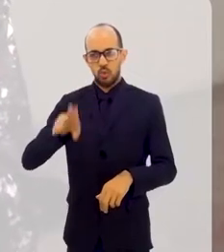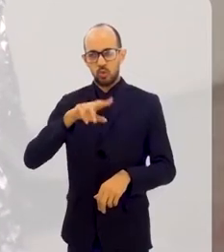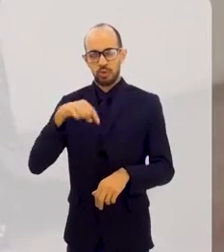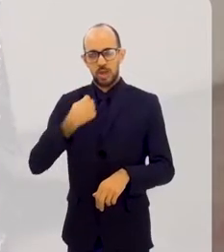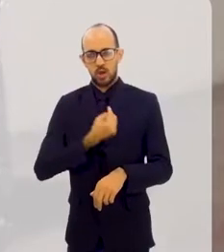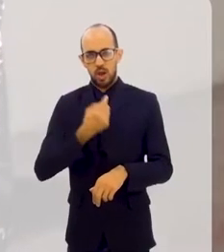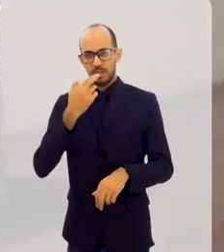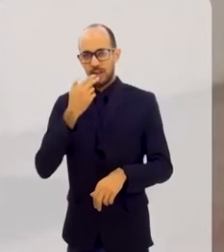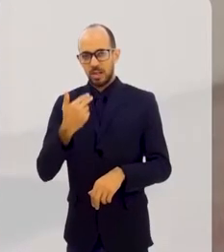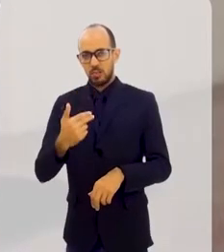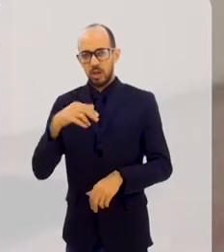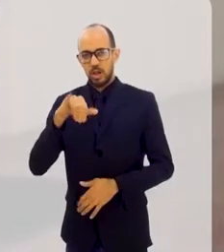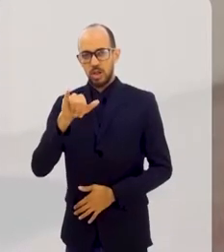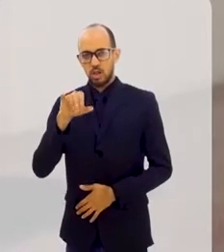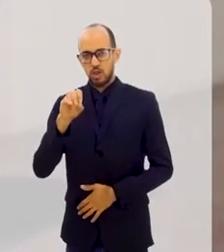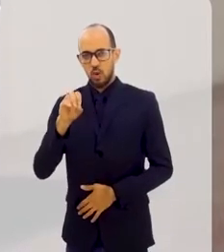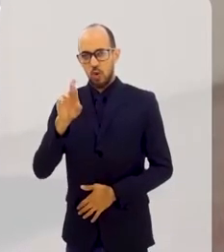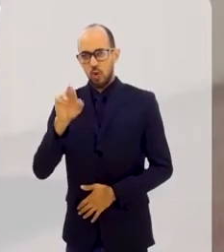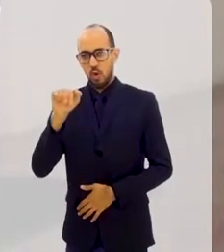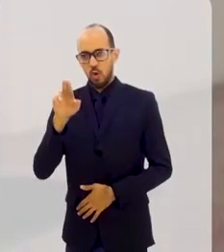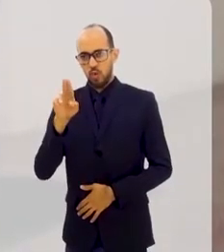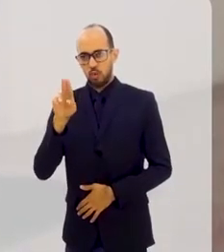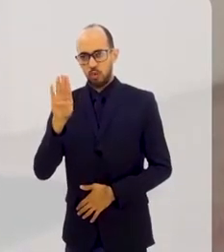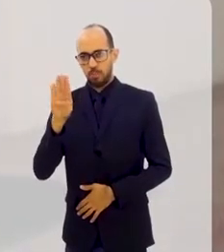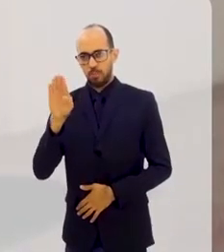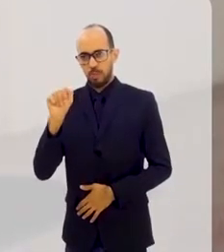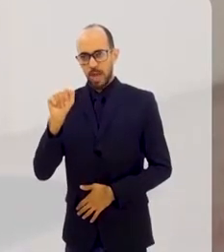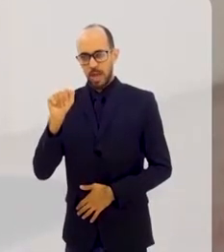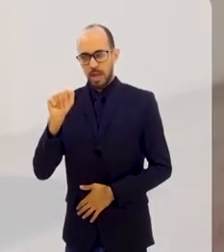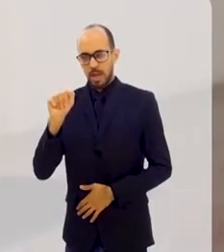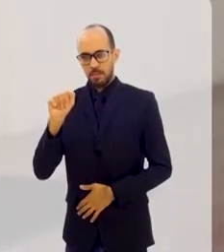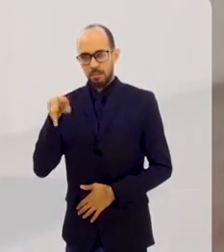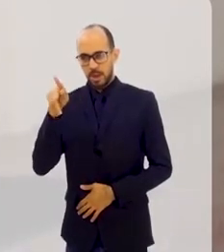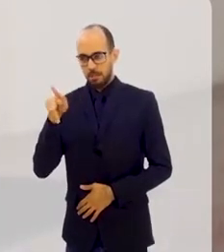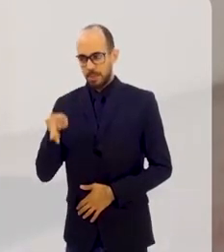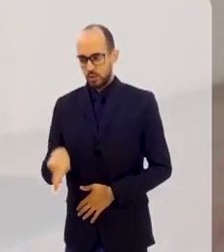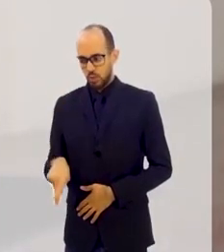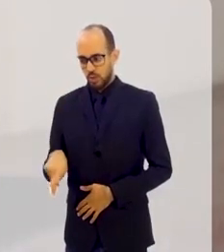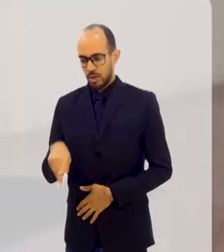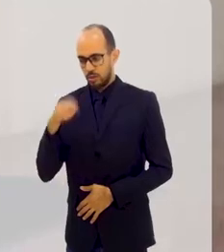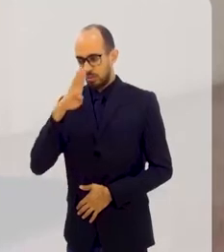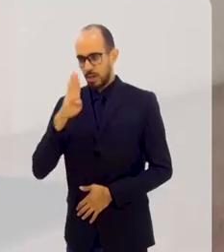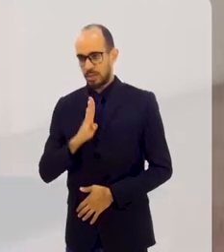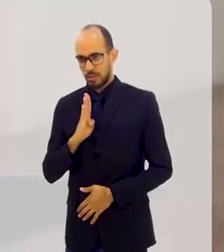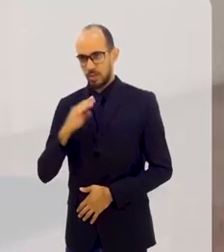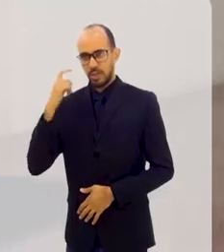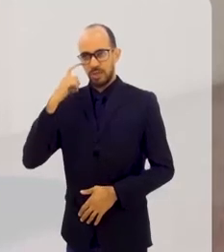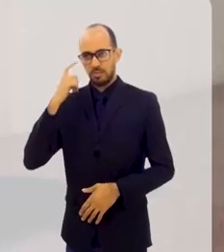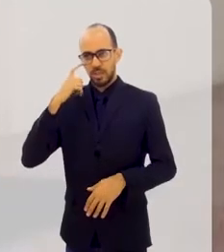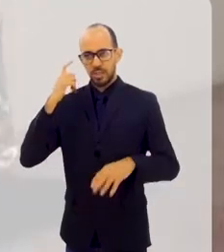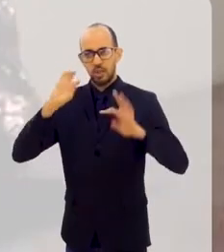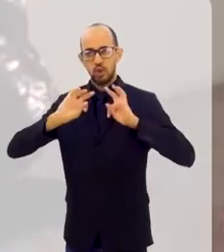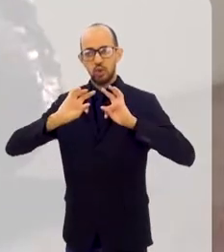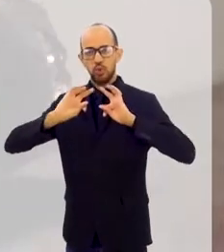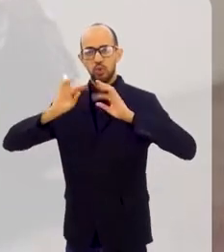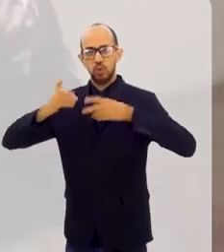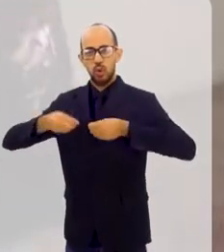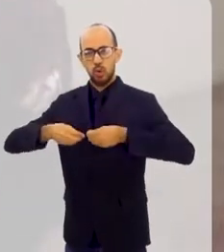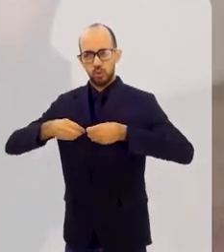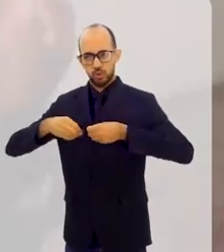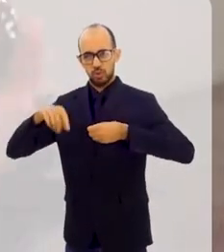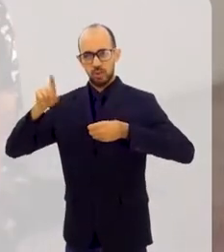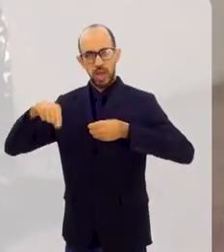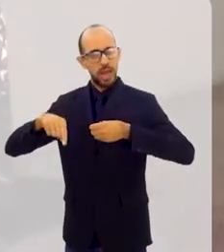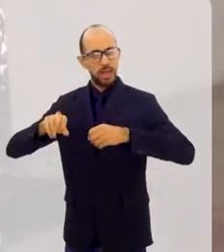tentei para entender. Só que para pessoas que são brasileiras, eles acham que lá na Nigera todo mundo